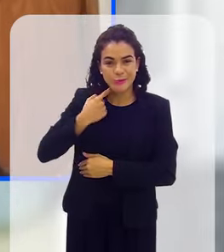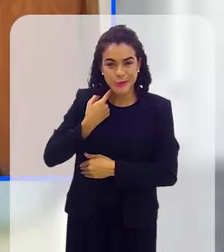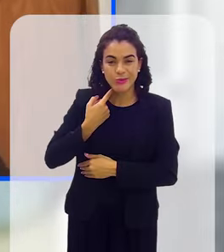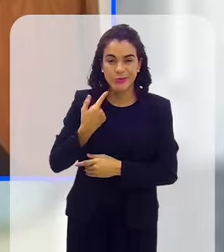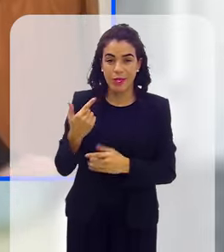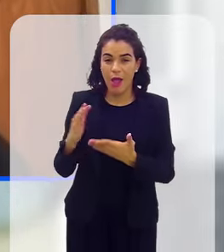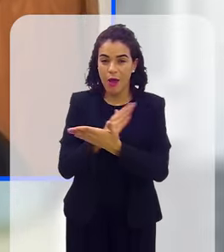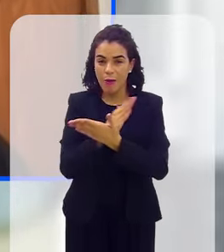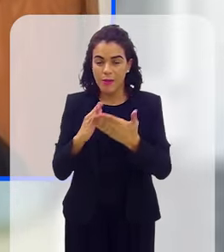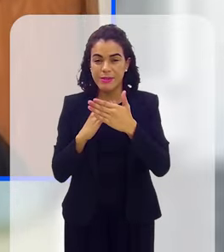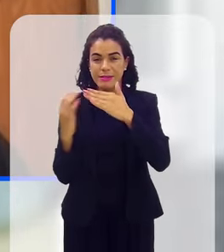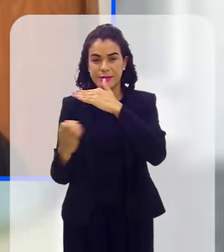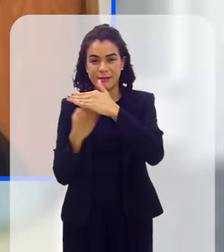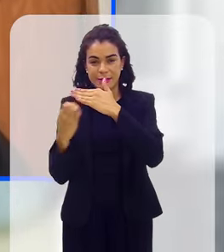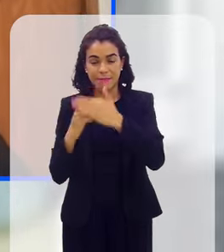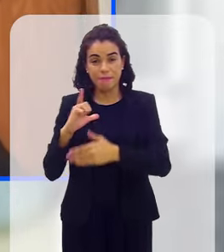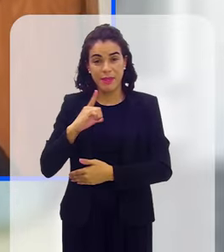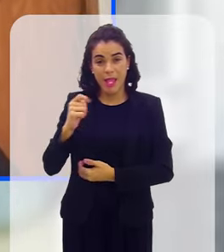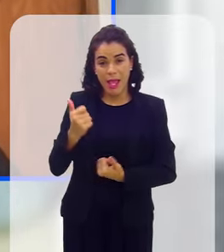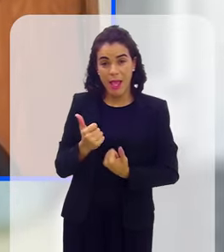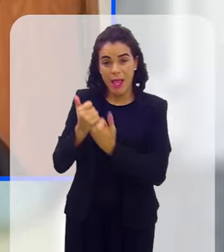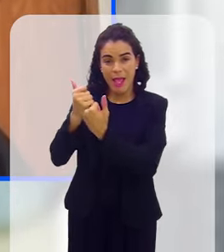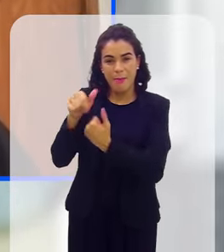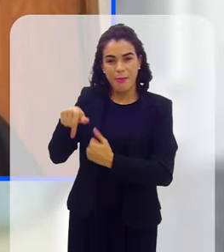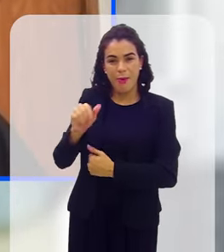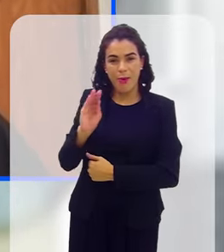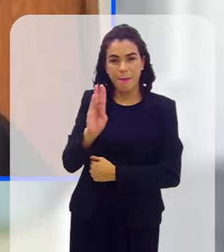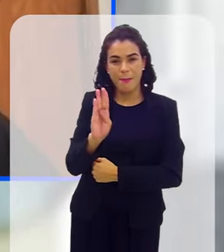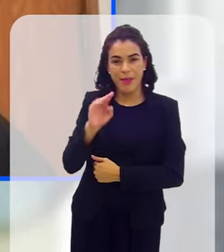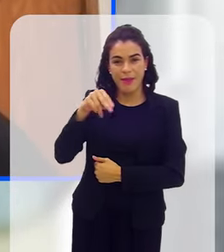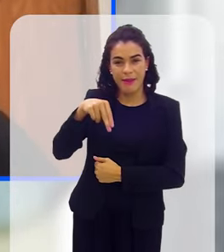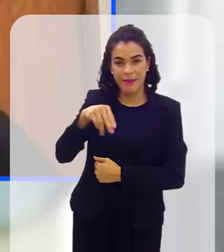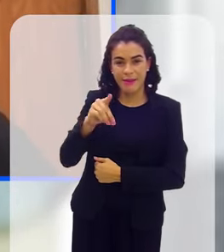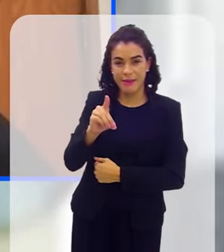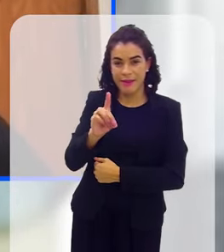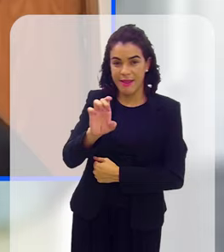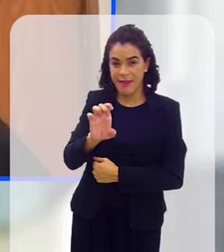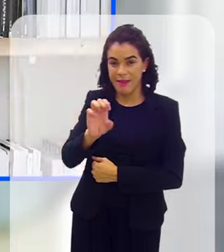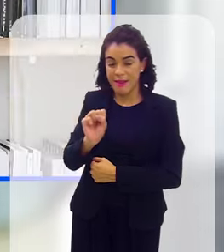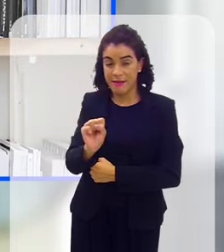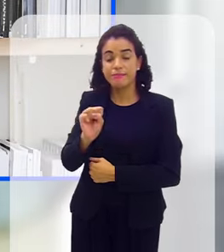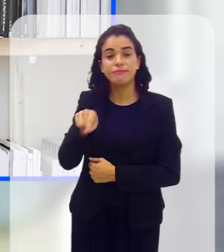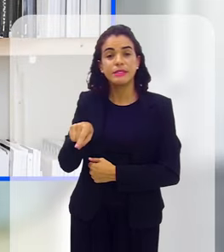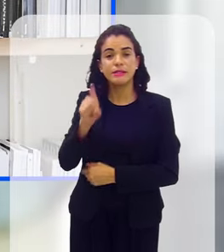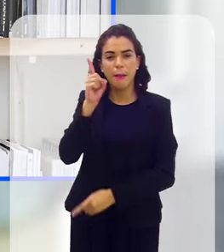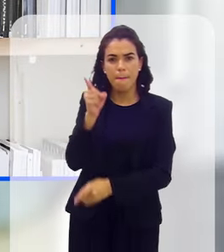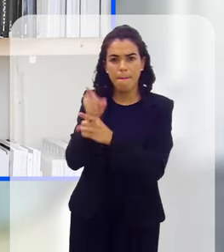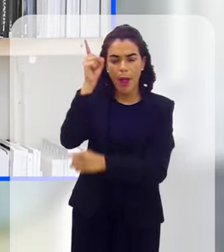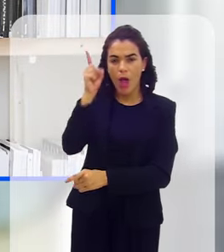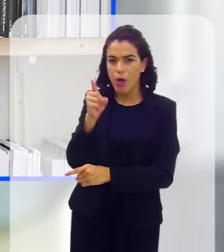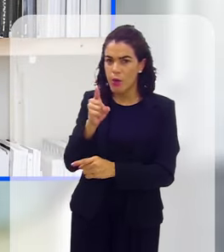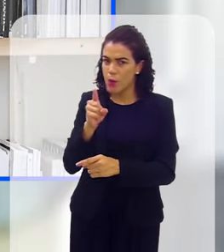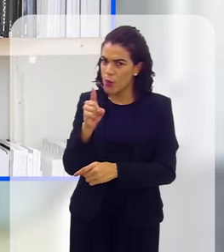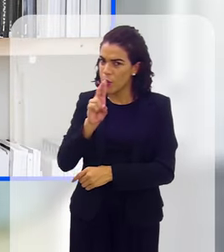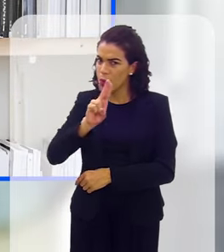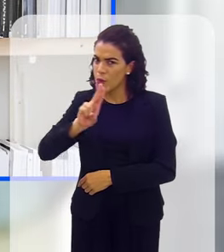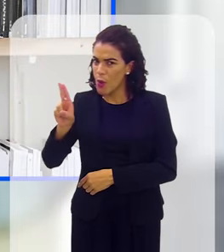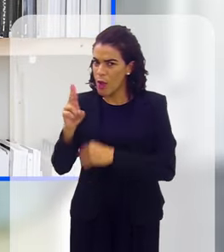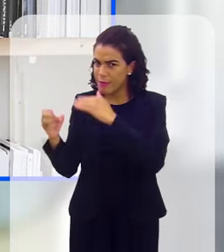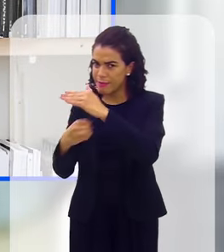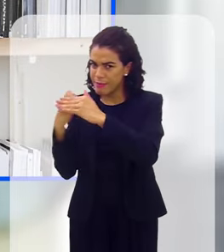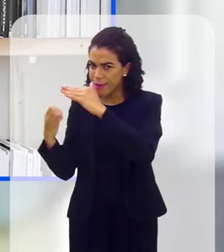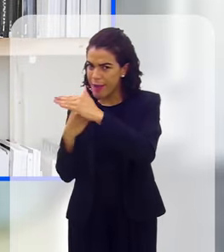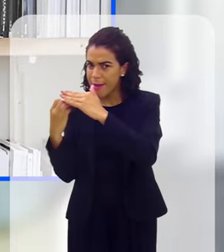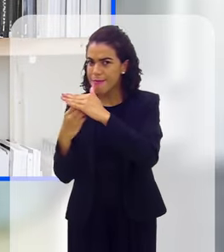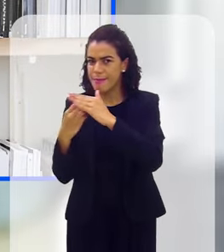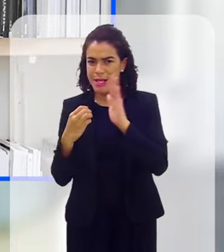para aquelas empresas que têm apoio do BNDES, de que, se flagradas e o nome inserido na lista, o